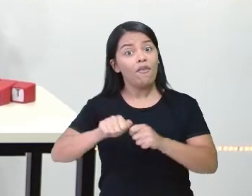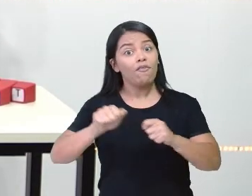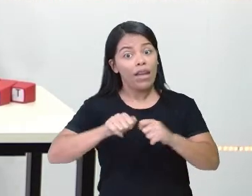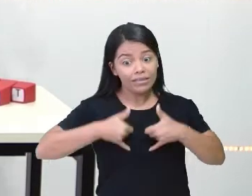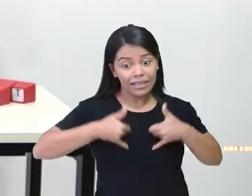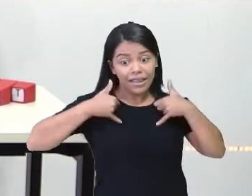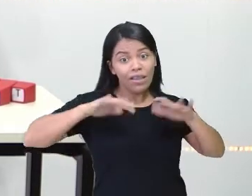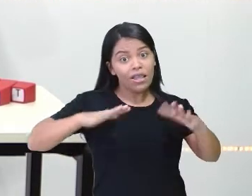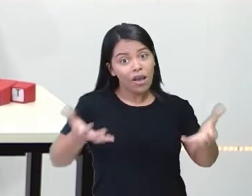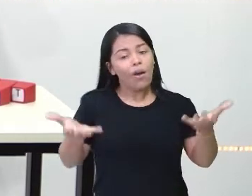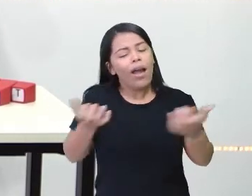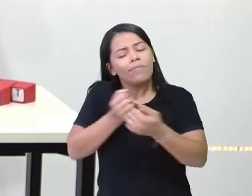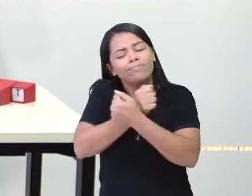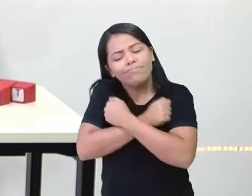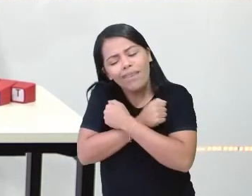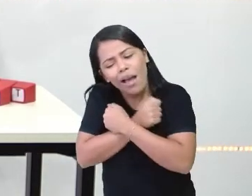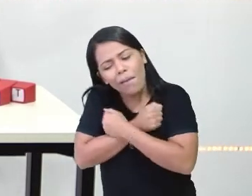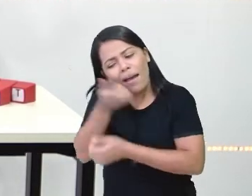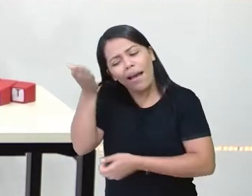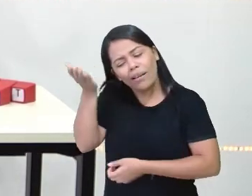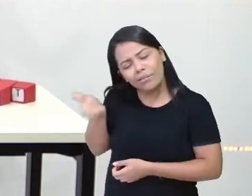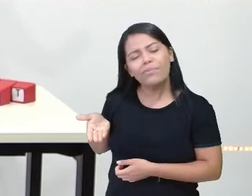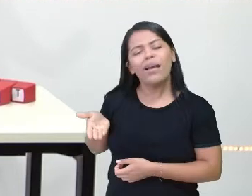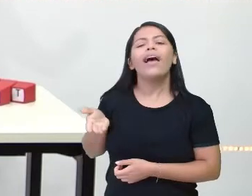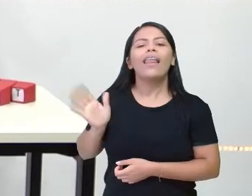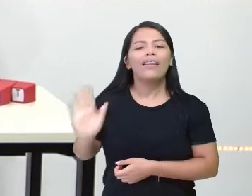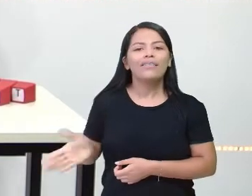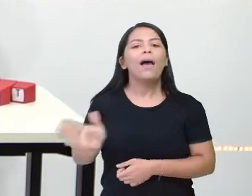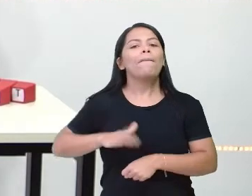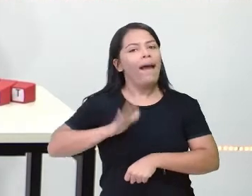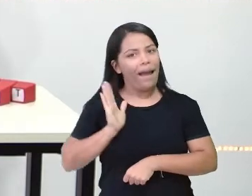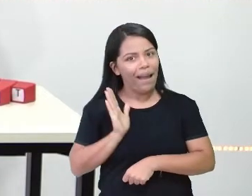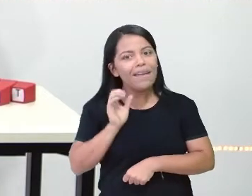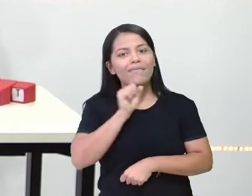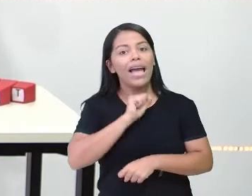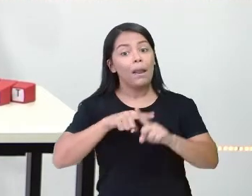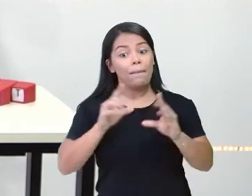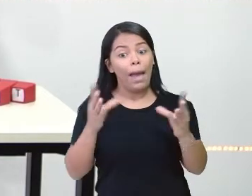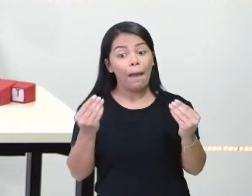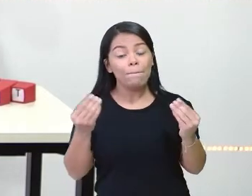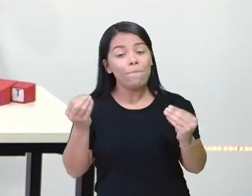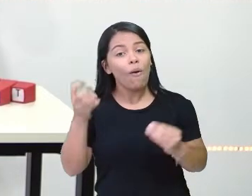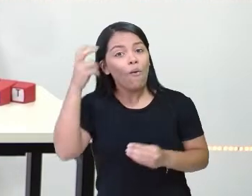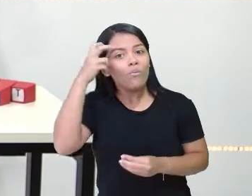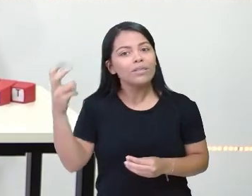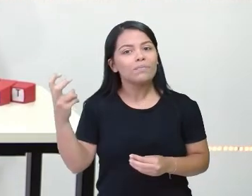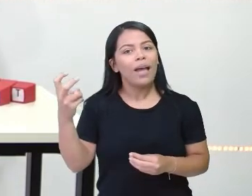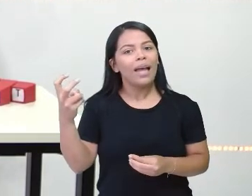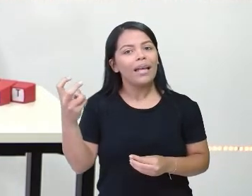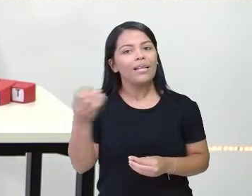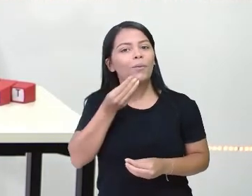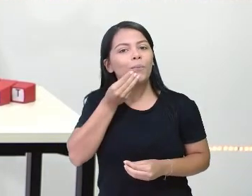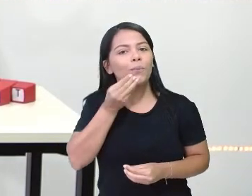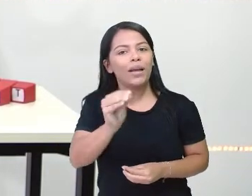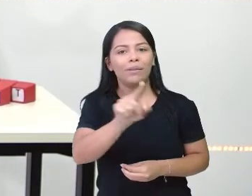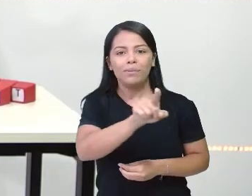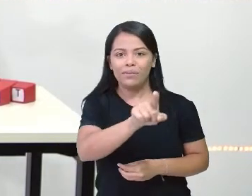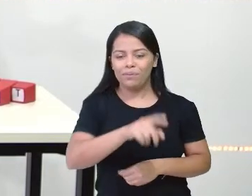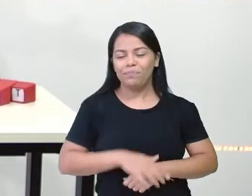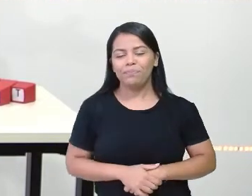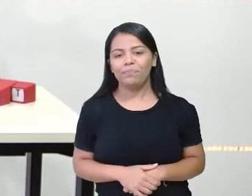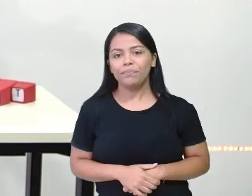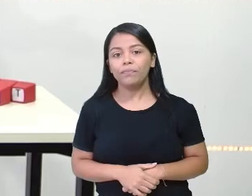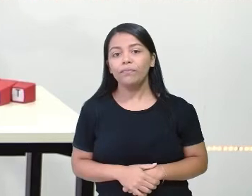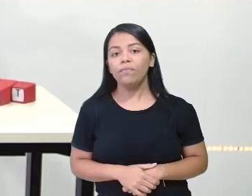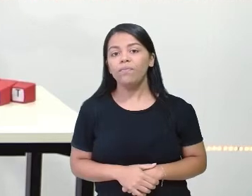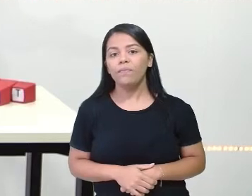viu, professora Kátia? Porque está mais velhinha um pouquinho, mas sempre muito esperta. Beijo no coração. E como eu sempre... Parabéns, não